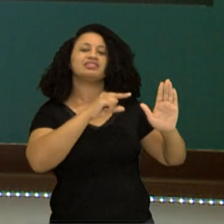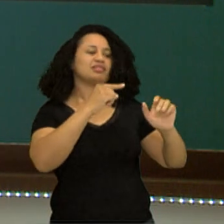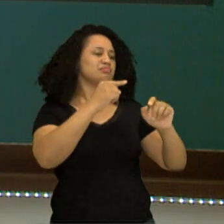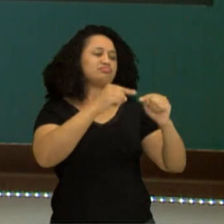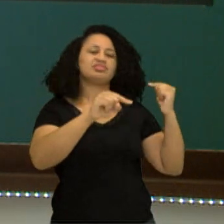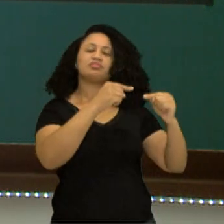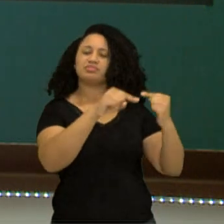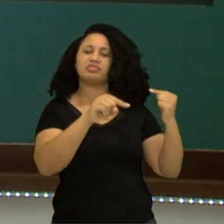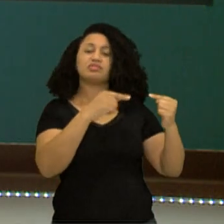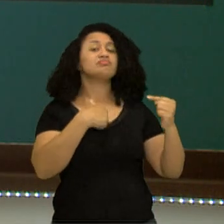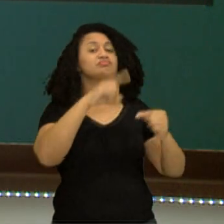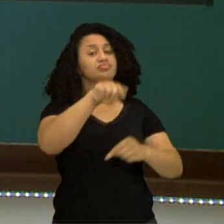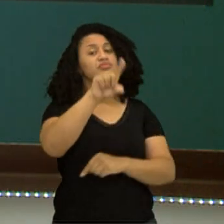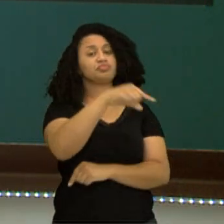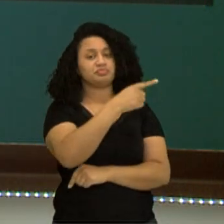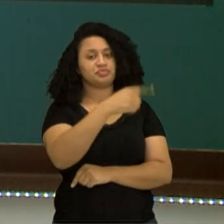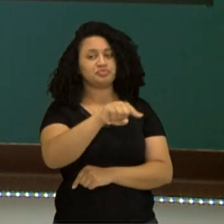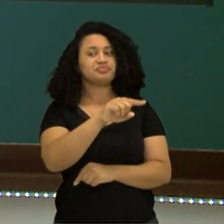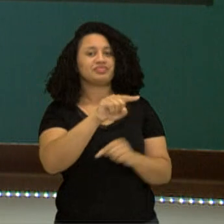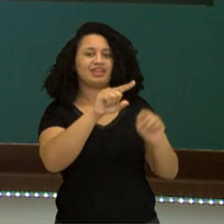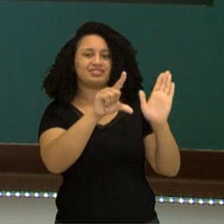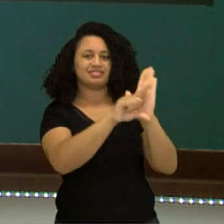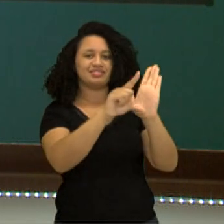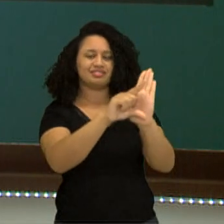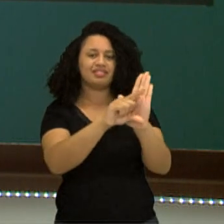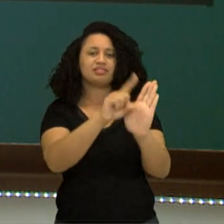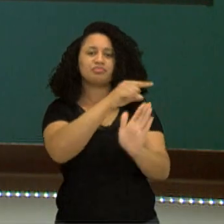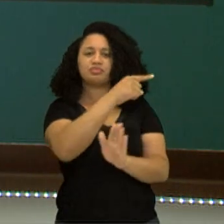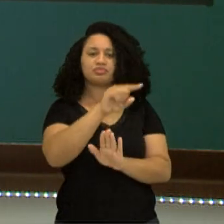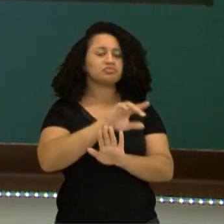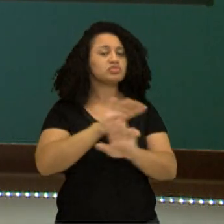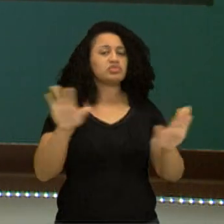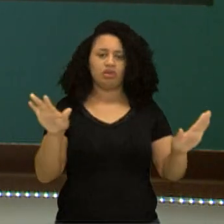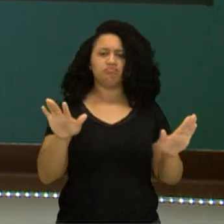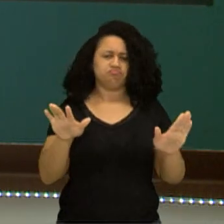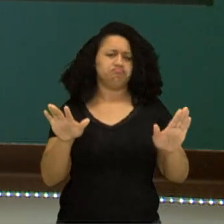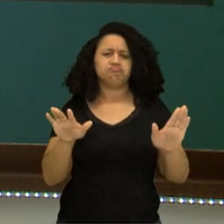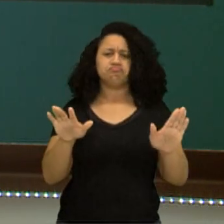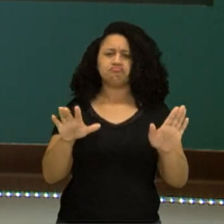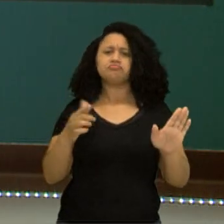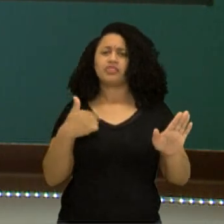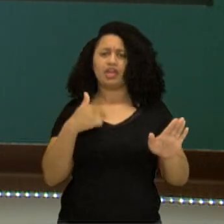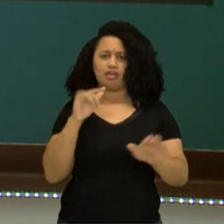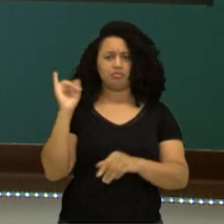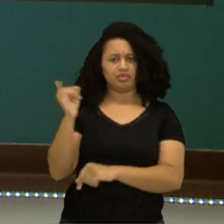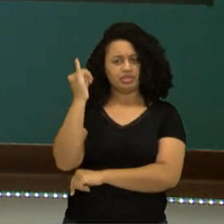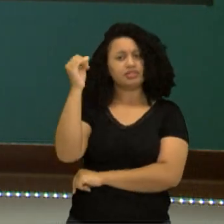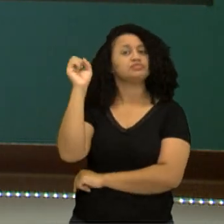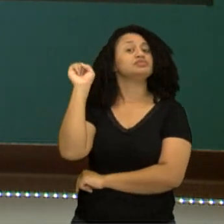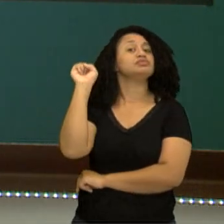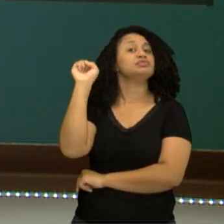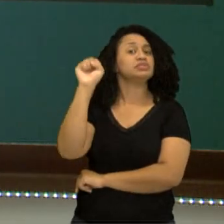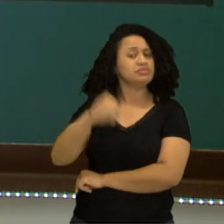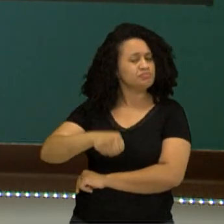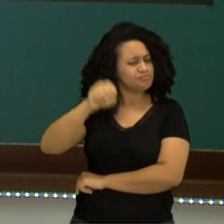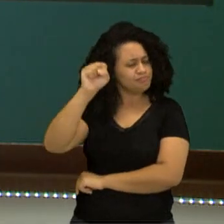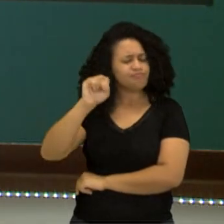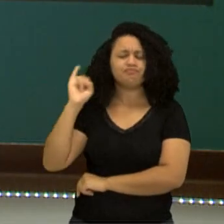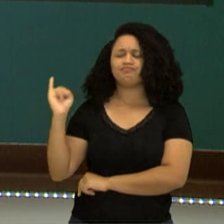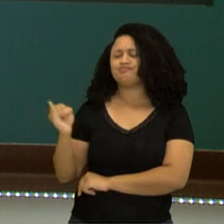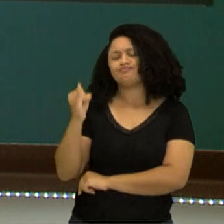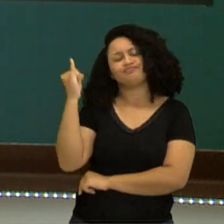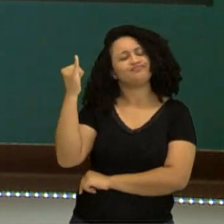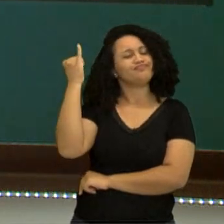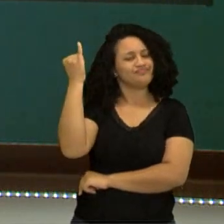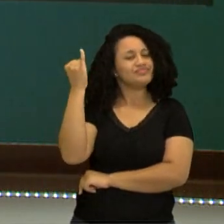seja, acabou com a escravidão e ponto. Isso foi importante? É inegável que sim.